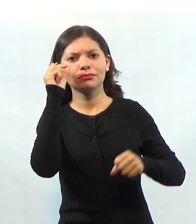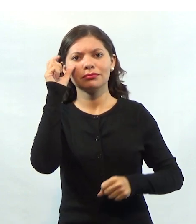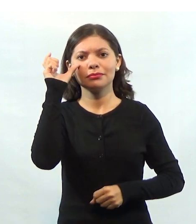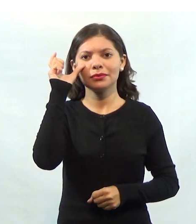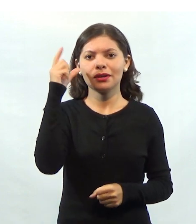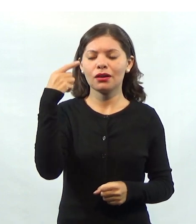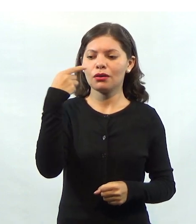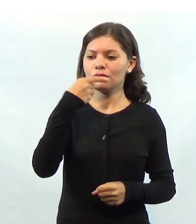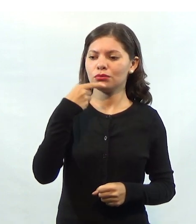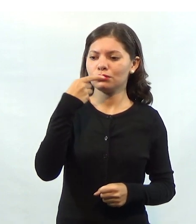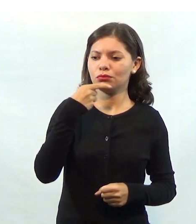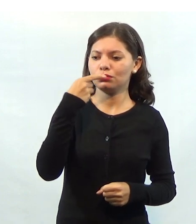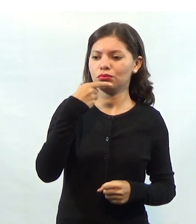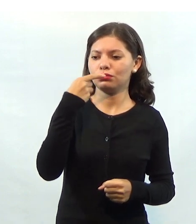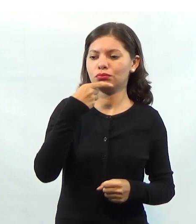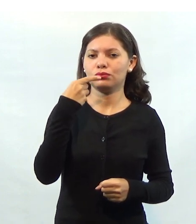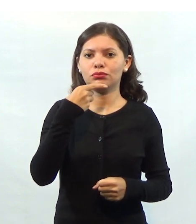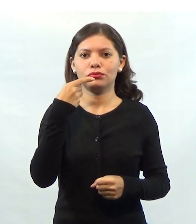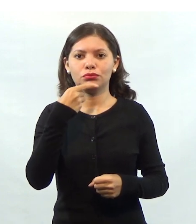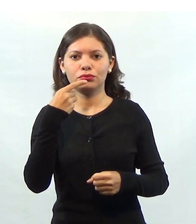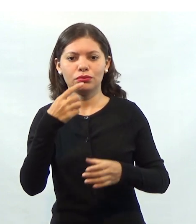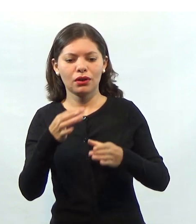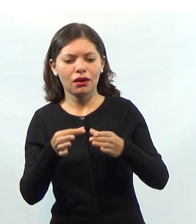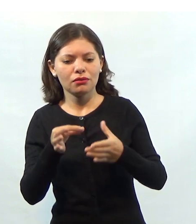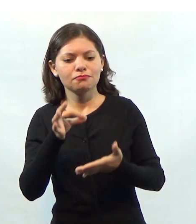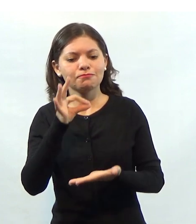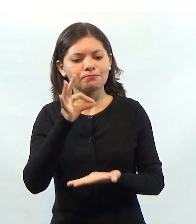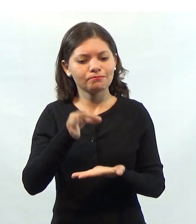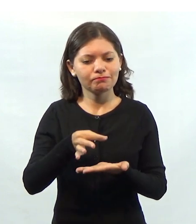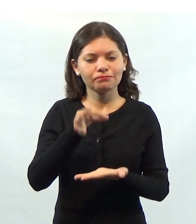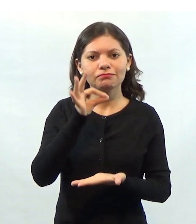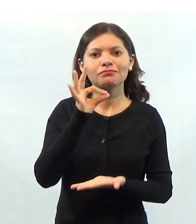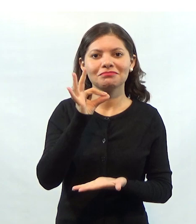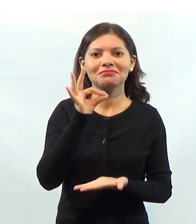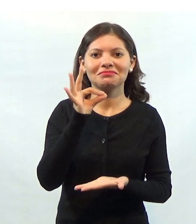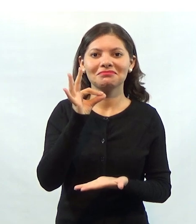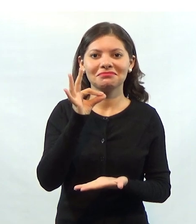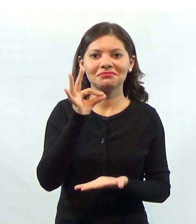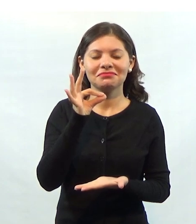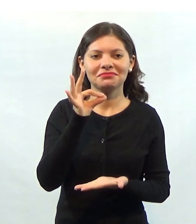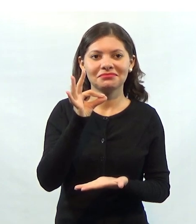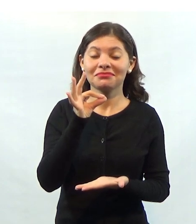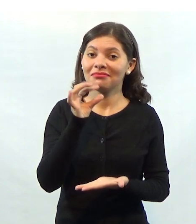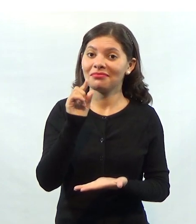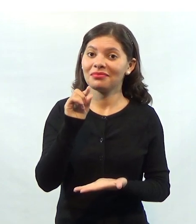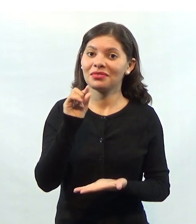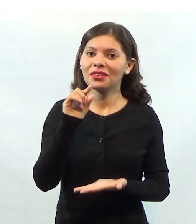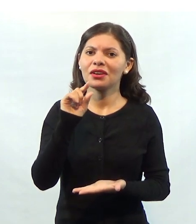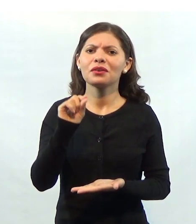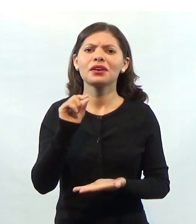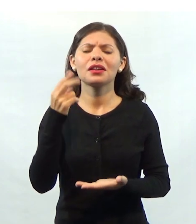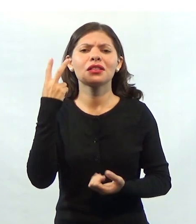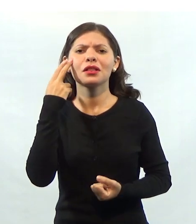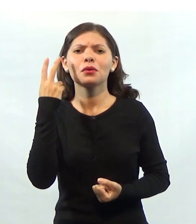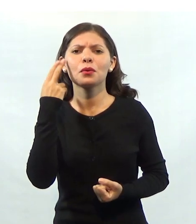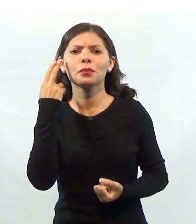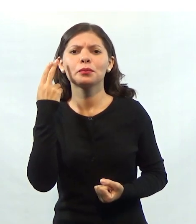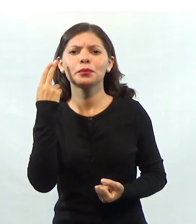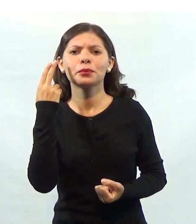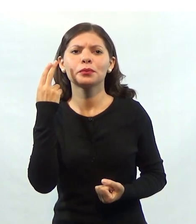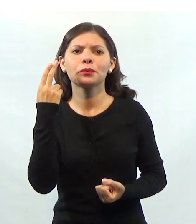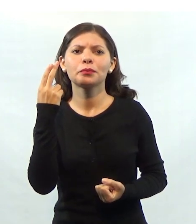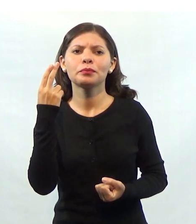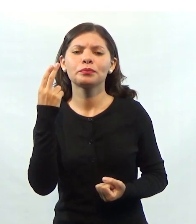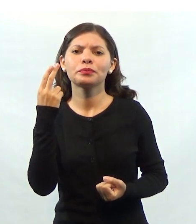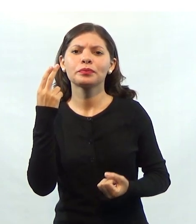vocês tomaram o café e o que essas coisas têm em comum? A